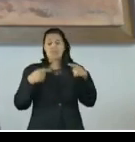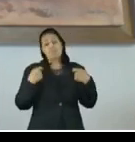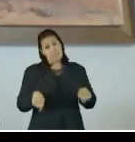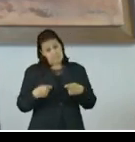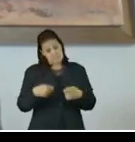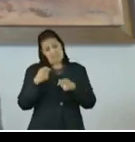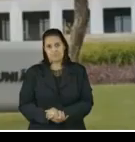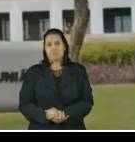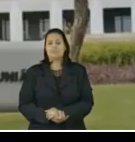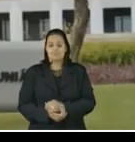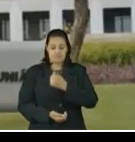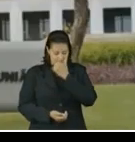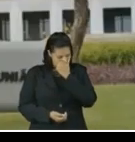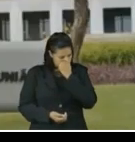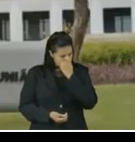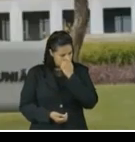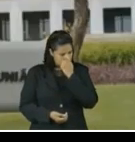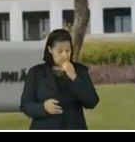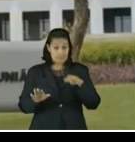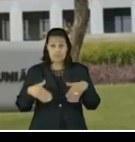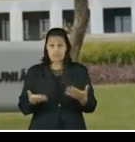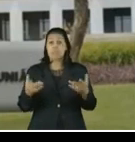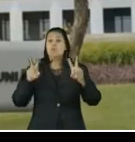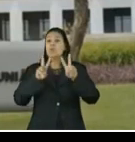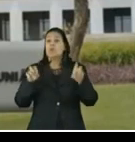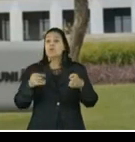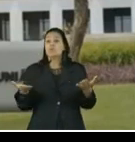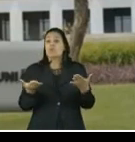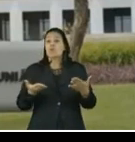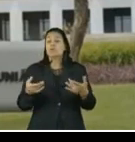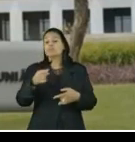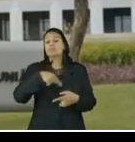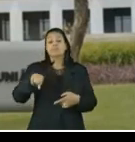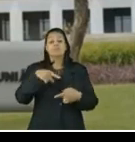é prévio. A matéria está em discussão,